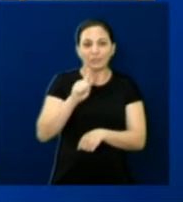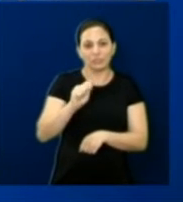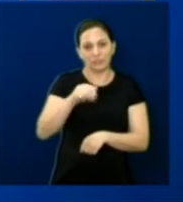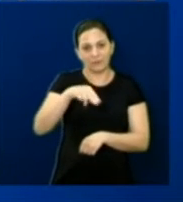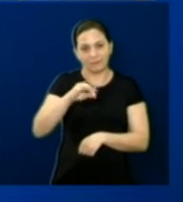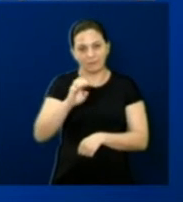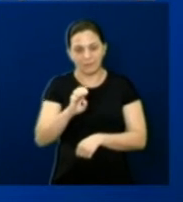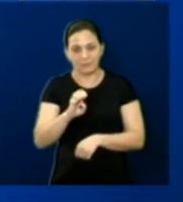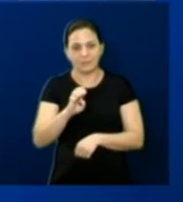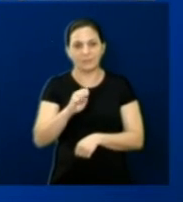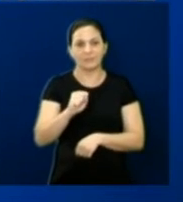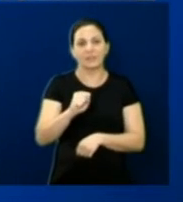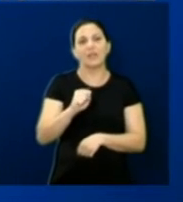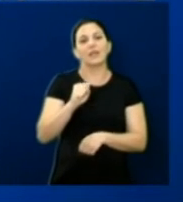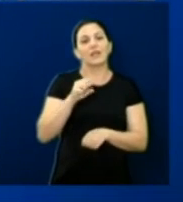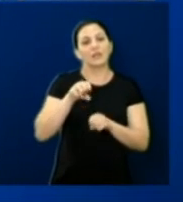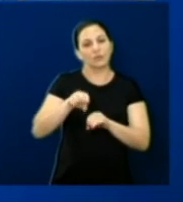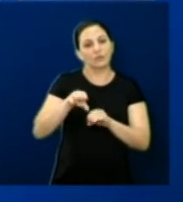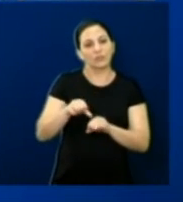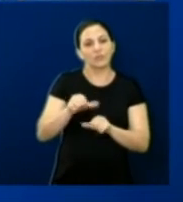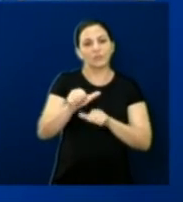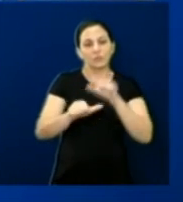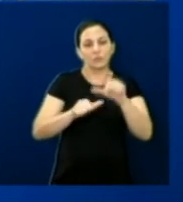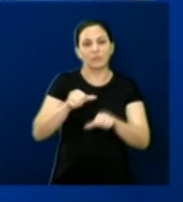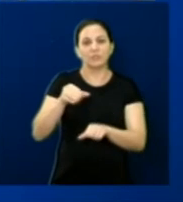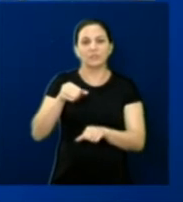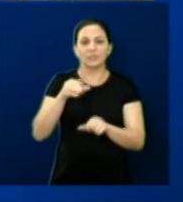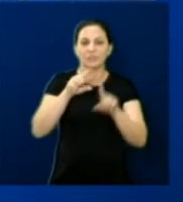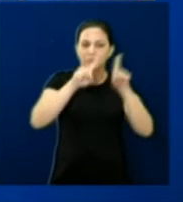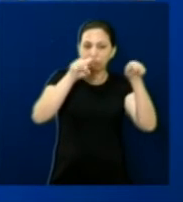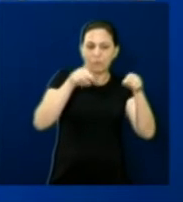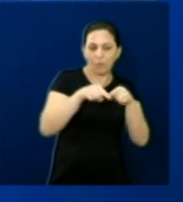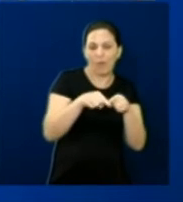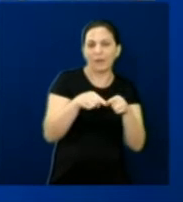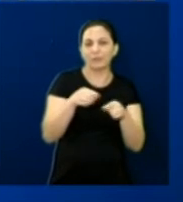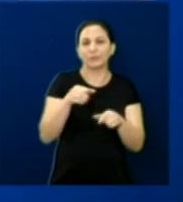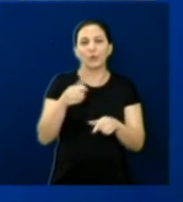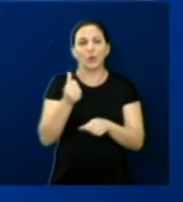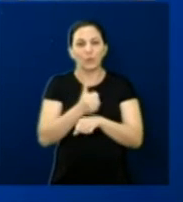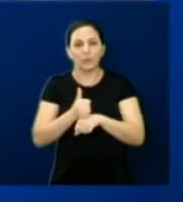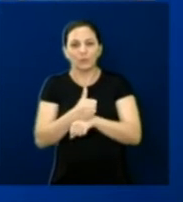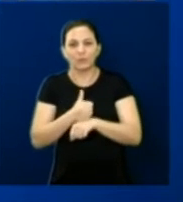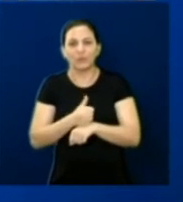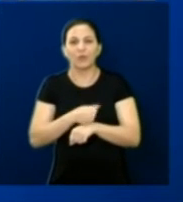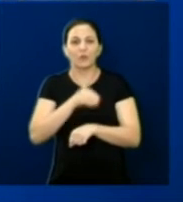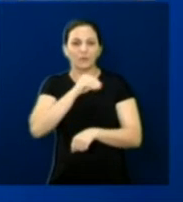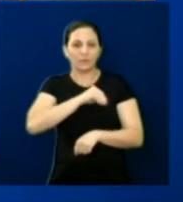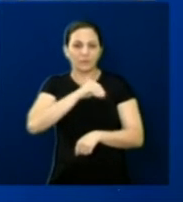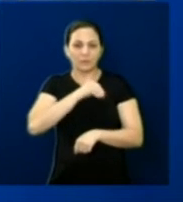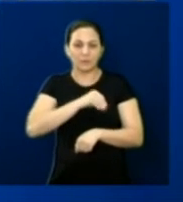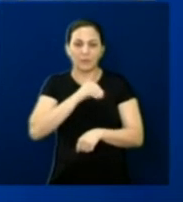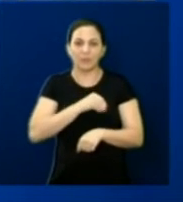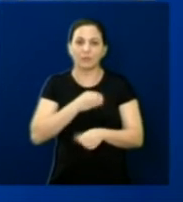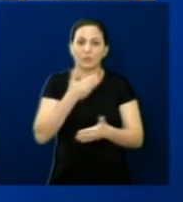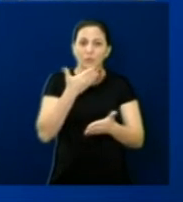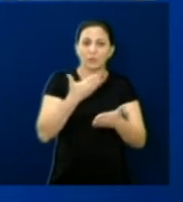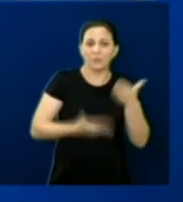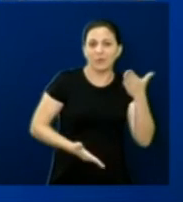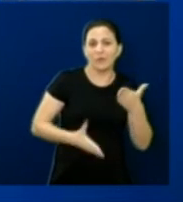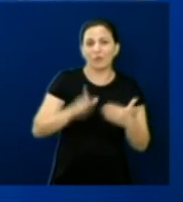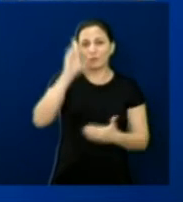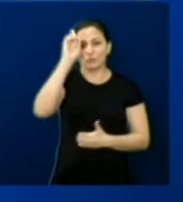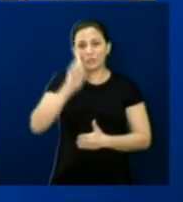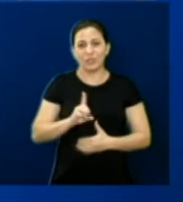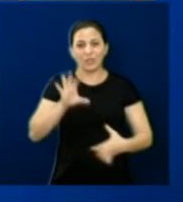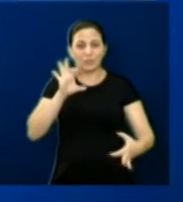procuraram, pois a última mudança no plano de cargos, carreiras e vencimentos, o chamado PCCV, tirou o direito de enquadramento com